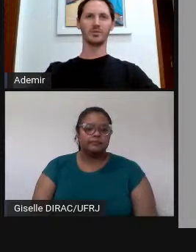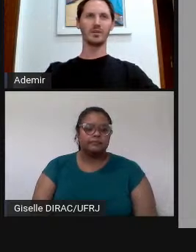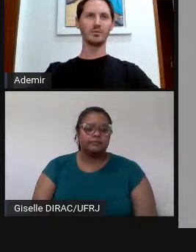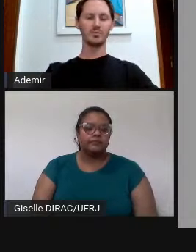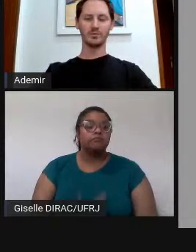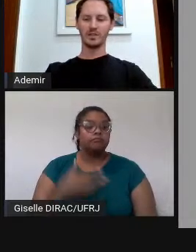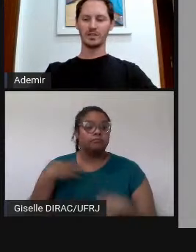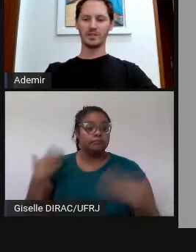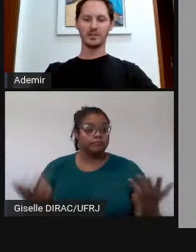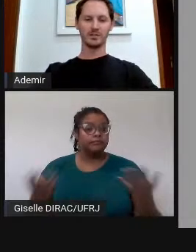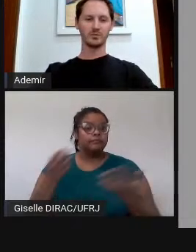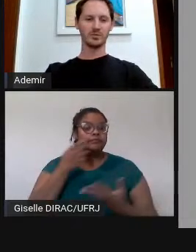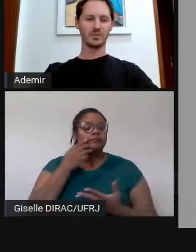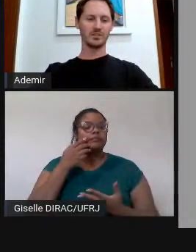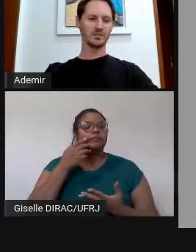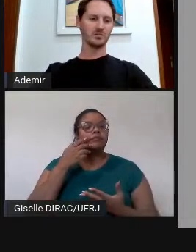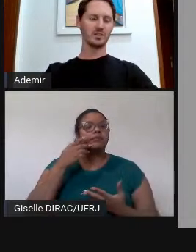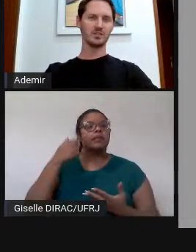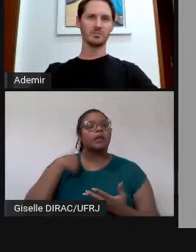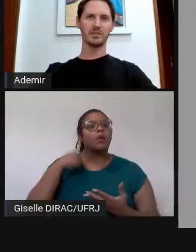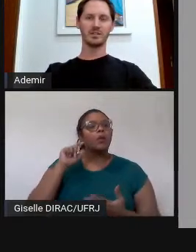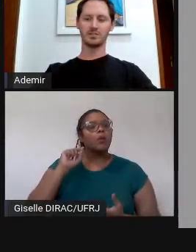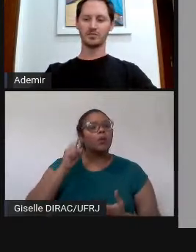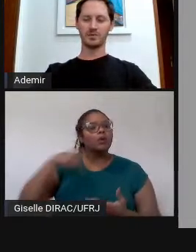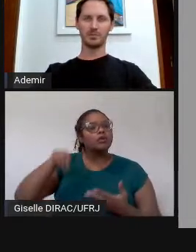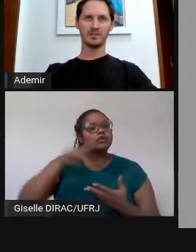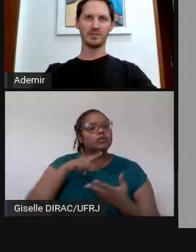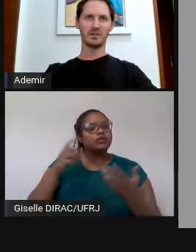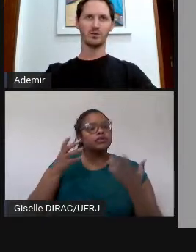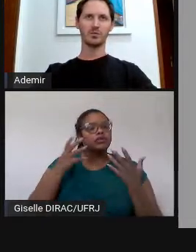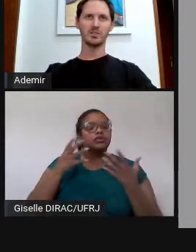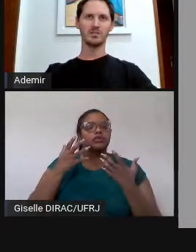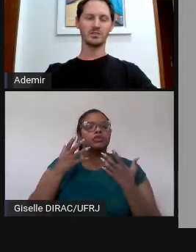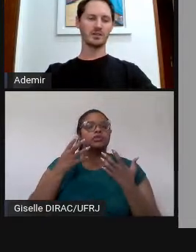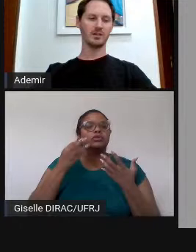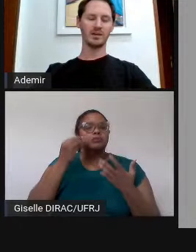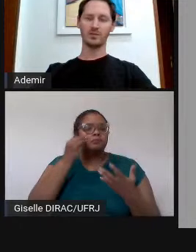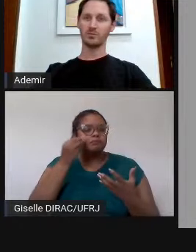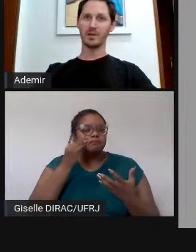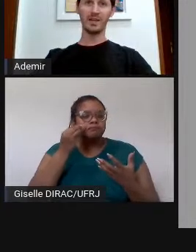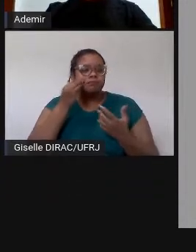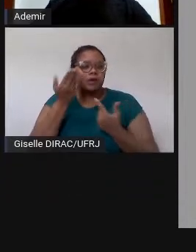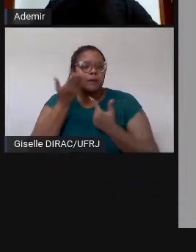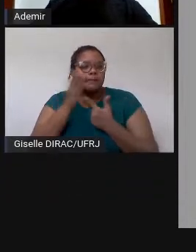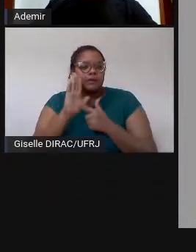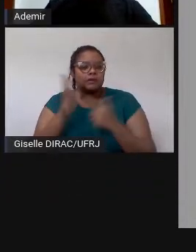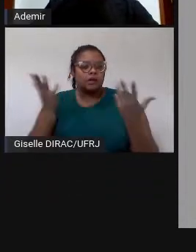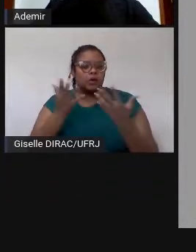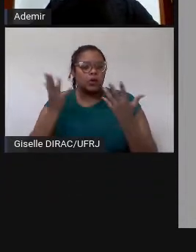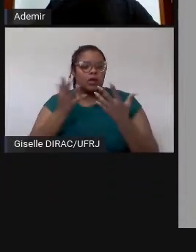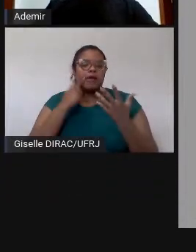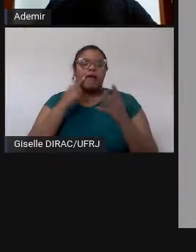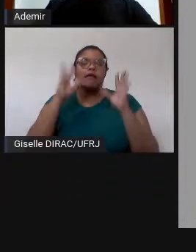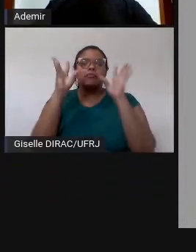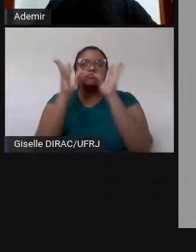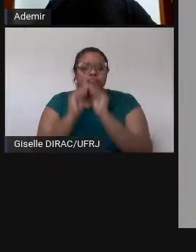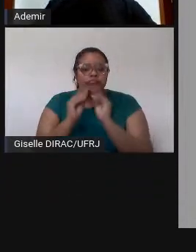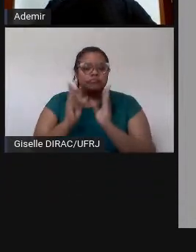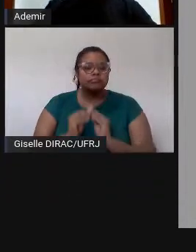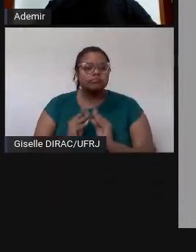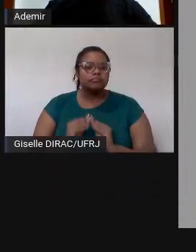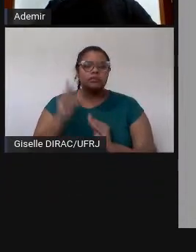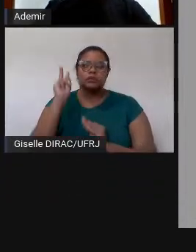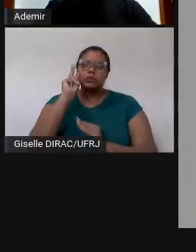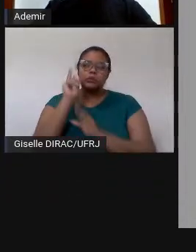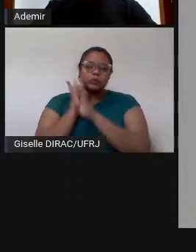Bom, então, o que a gente pretende apresentar hoje é um breve histórico, um brevíssimo